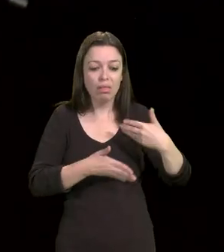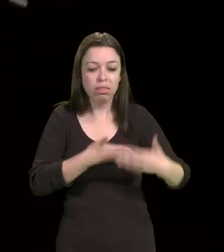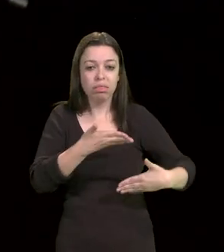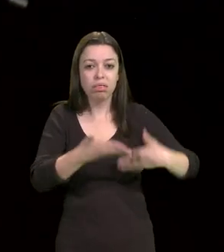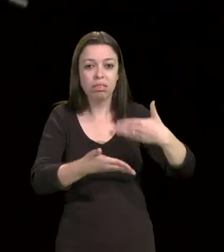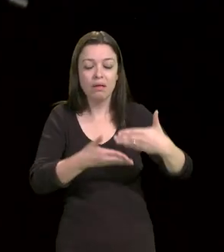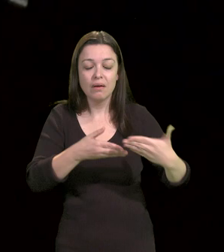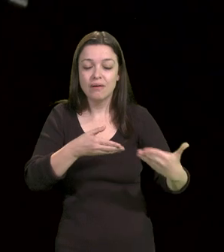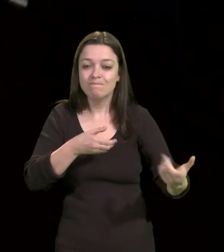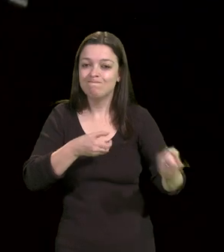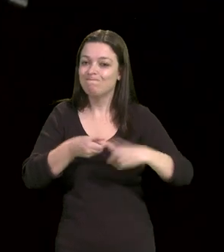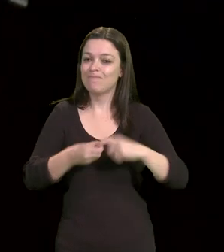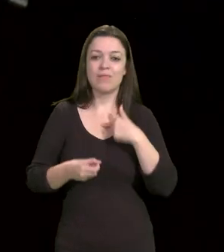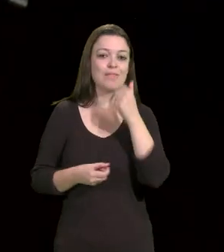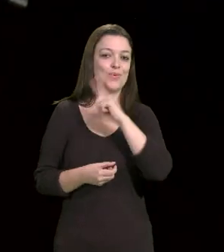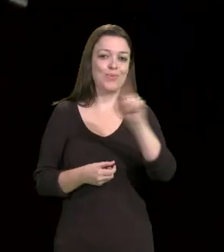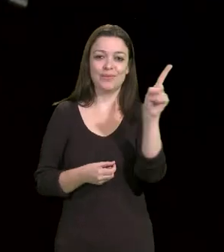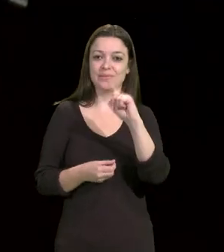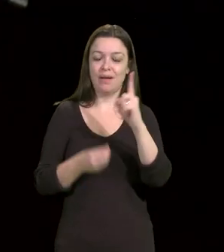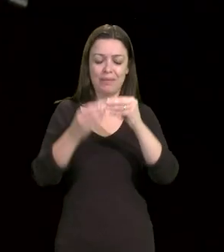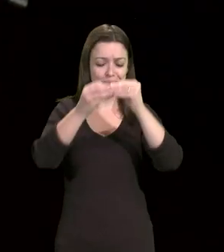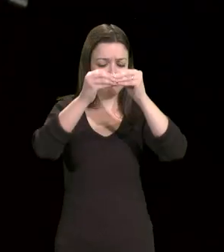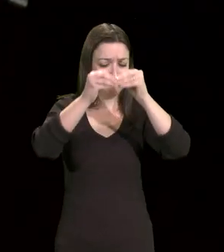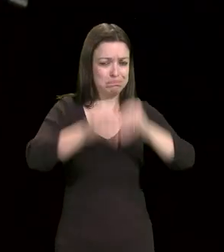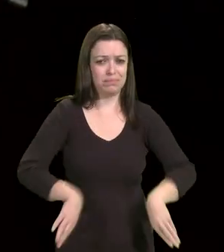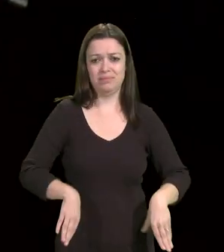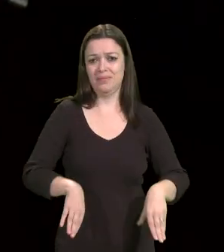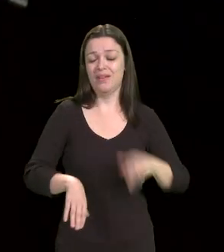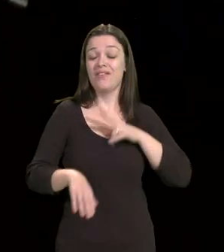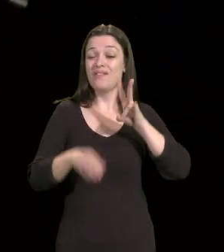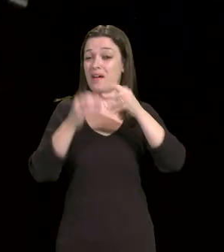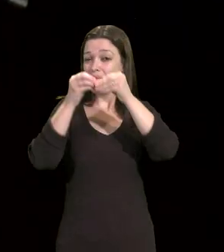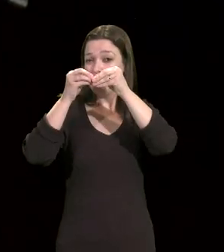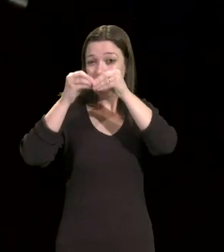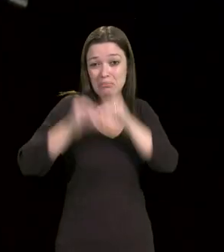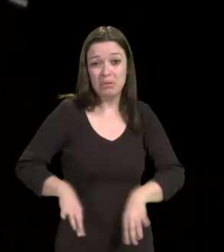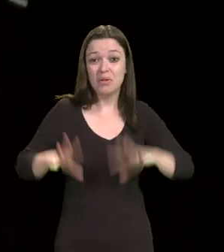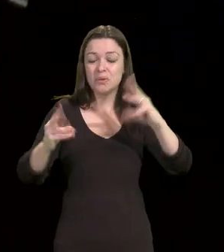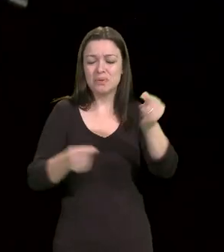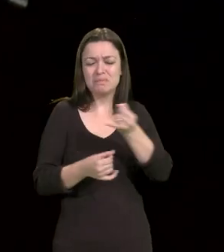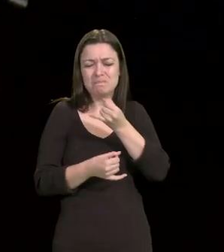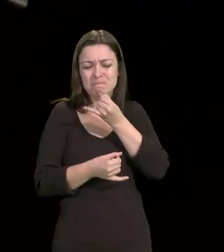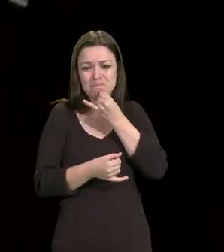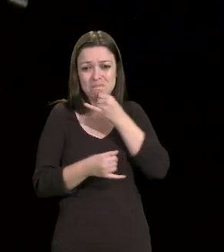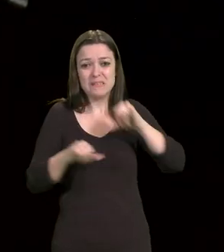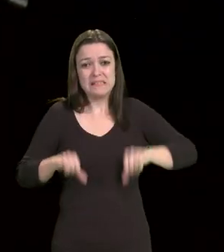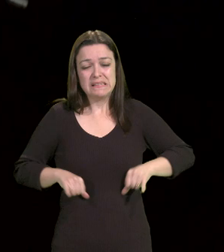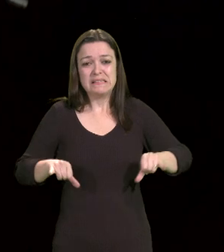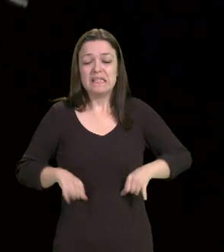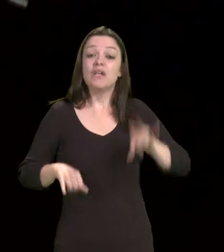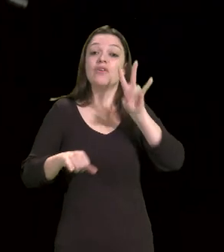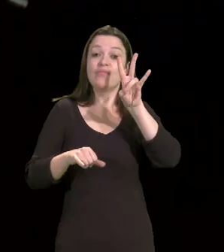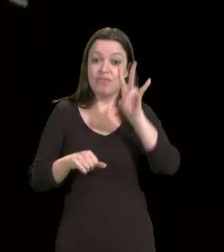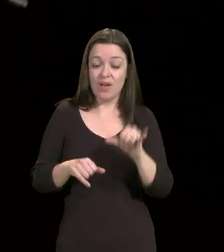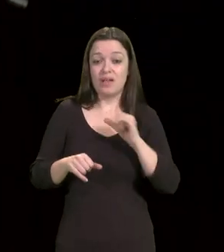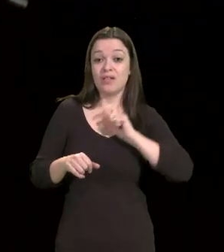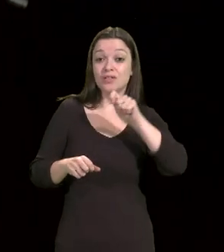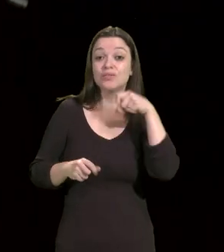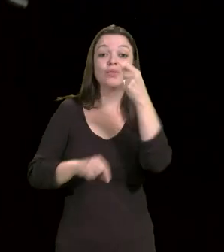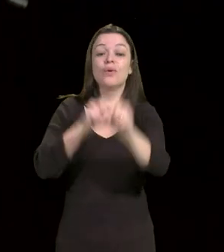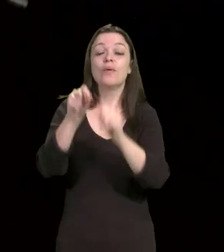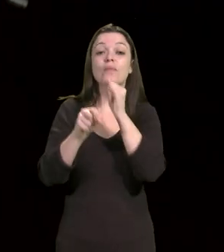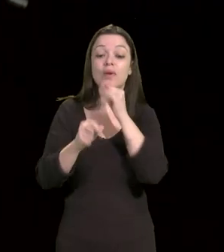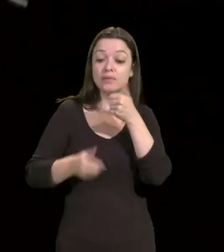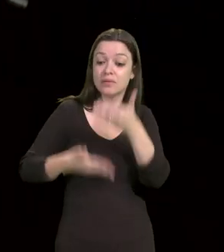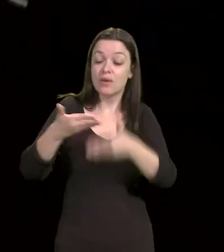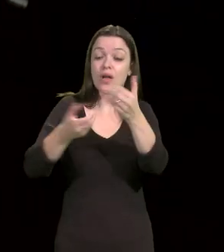recuperaremos mais. teremos perdas que serão lamentadas na nossa competitividade, inclusive do ponto de vista do